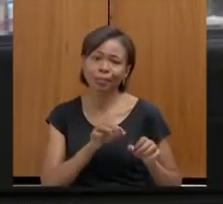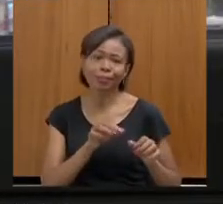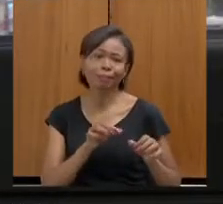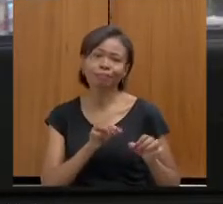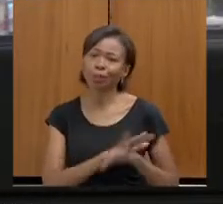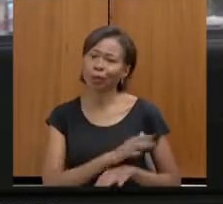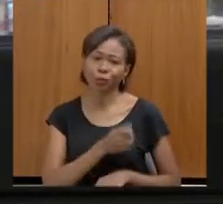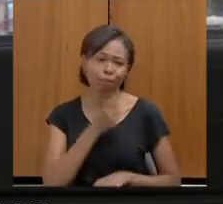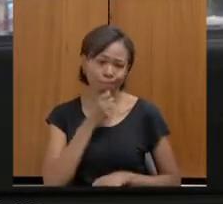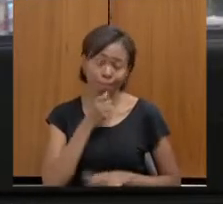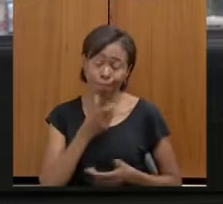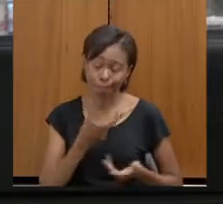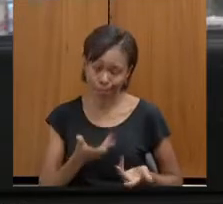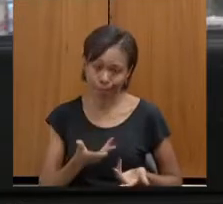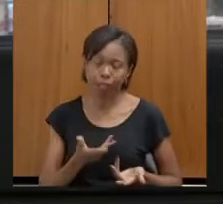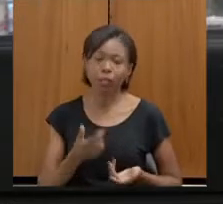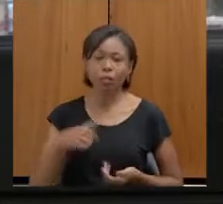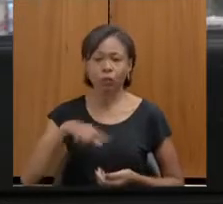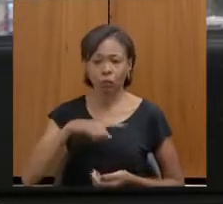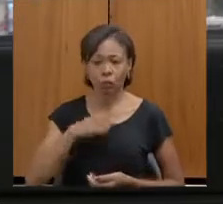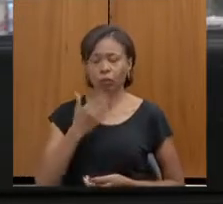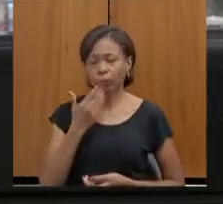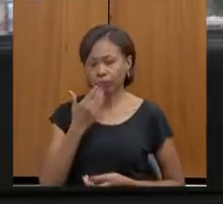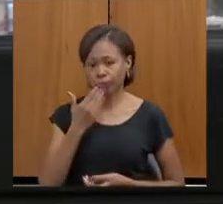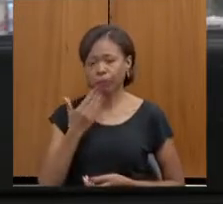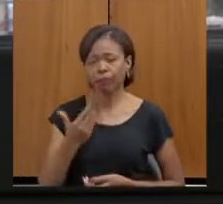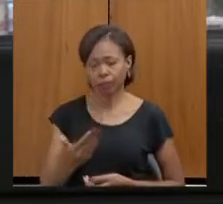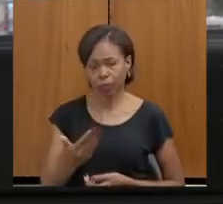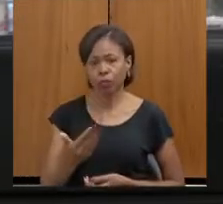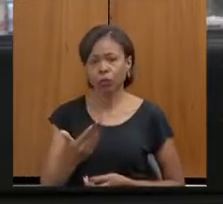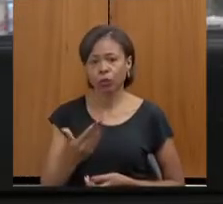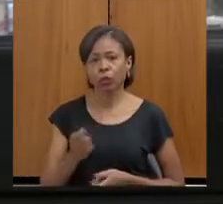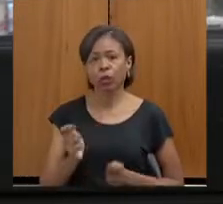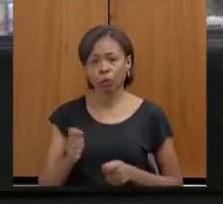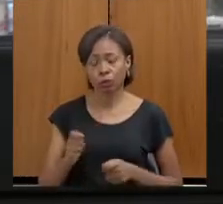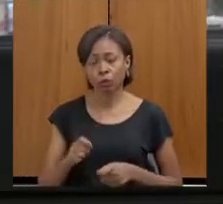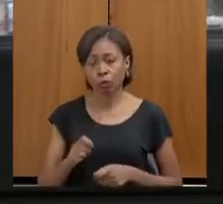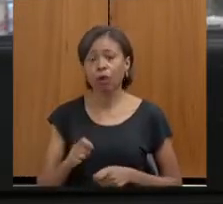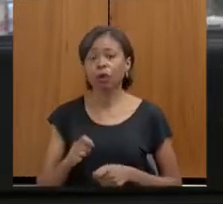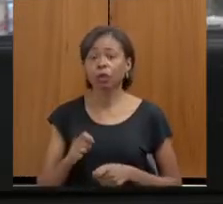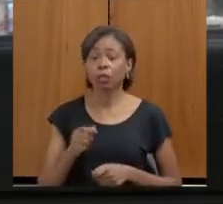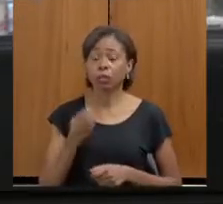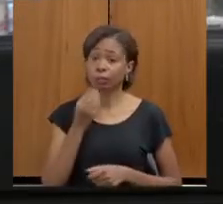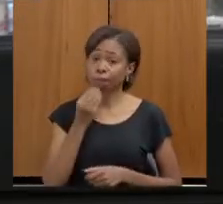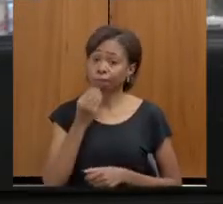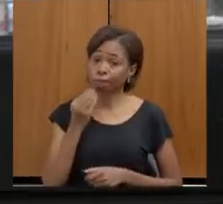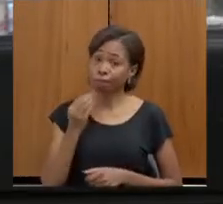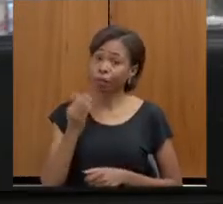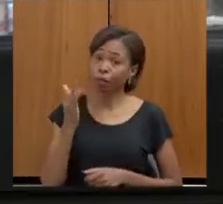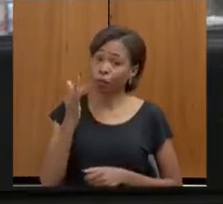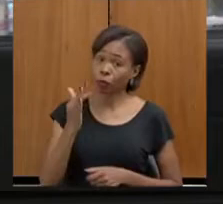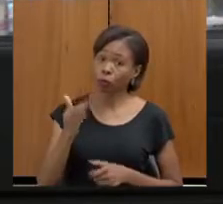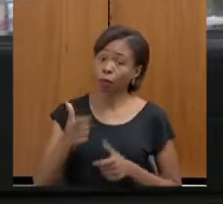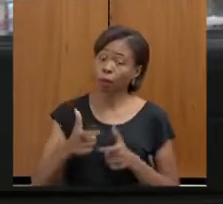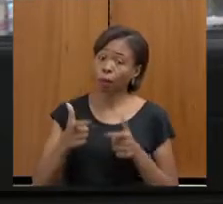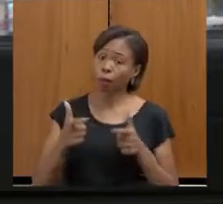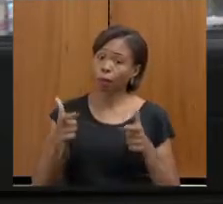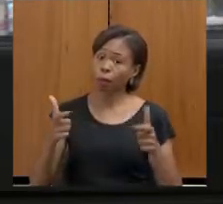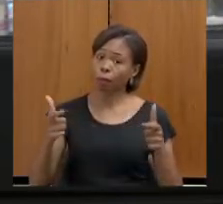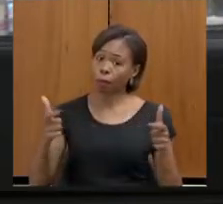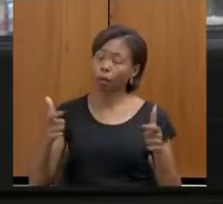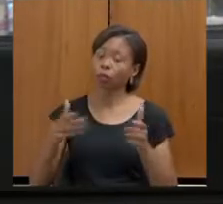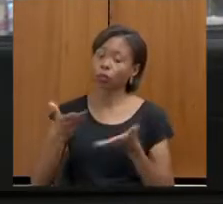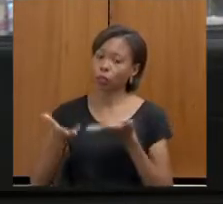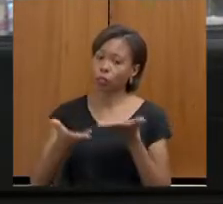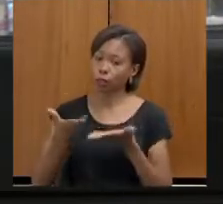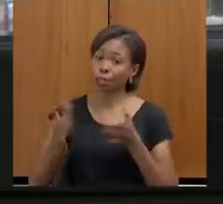Então, fica aqui também já o nosso apelo para que a gente possa trabalhar nessa perspectiva de aumento do atendimento